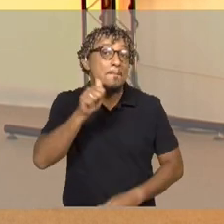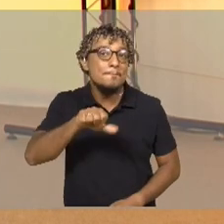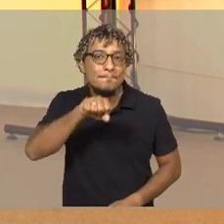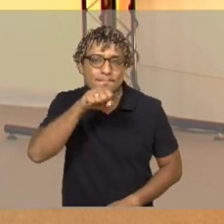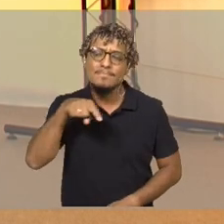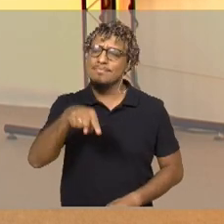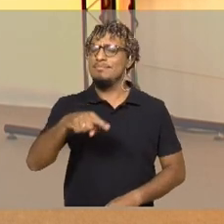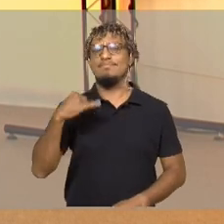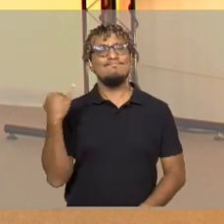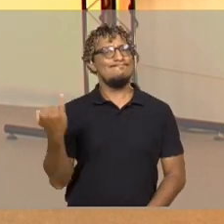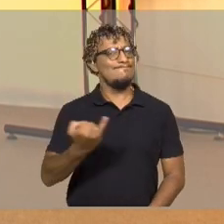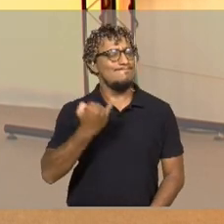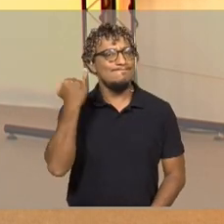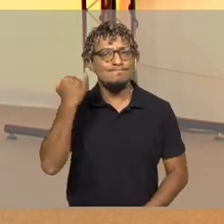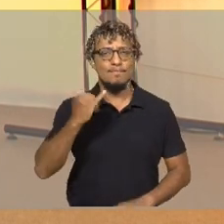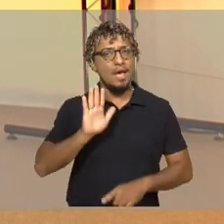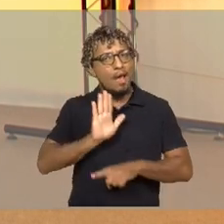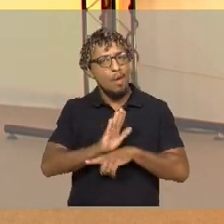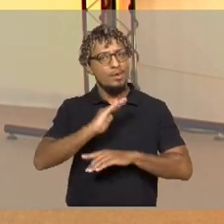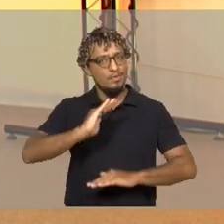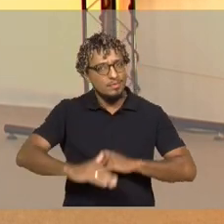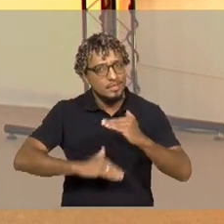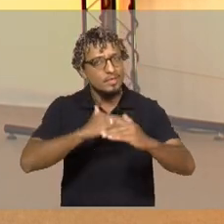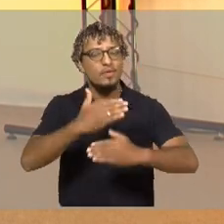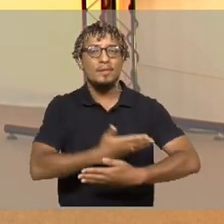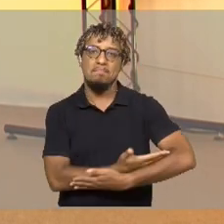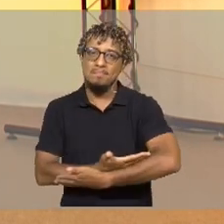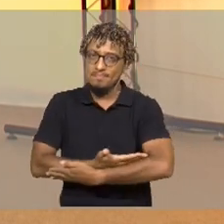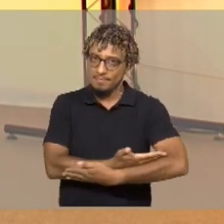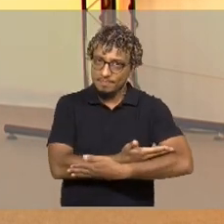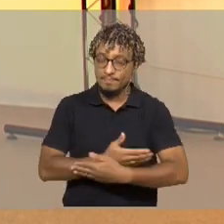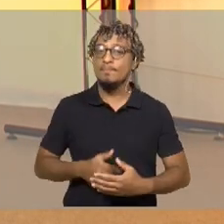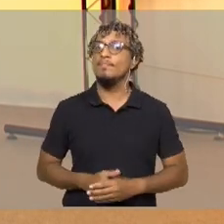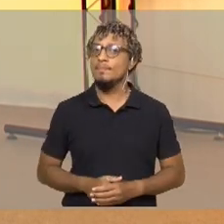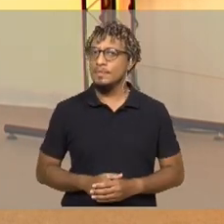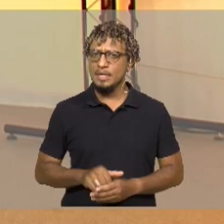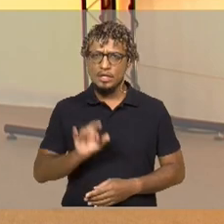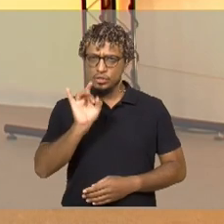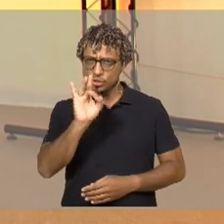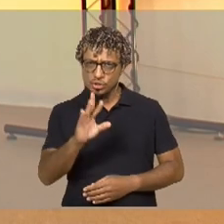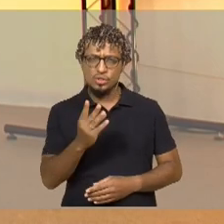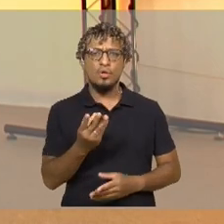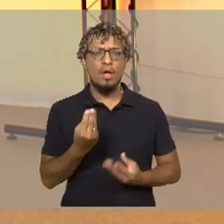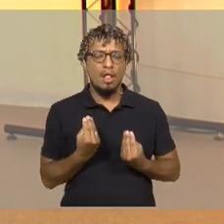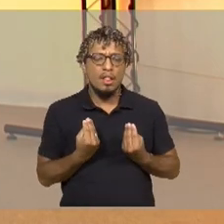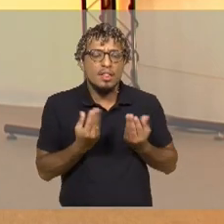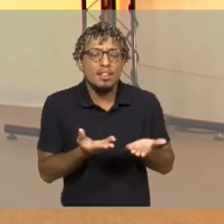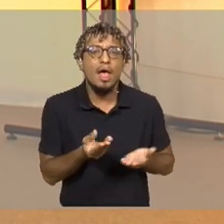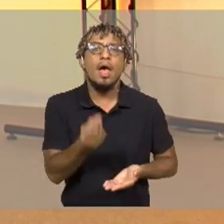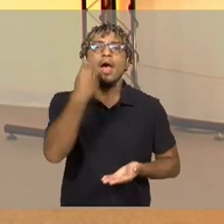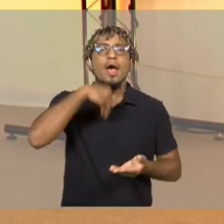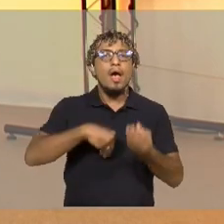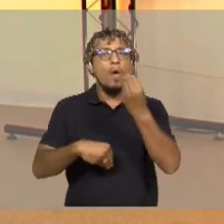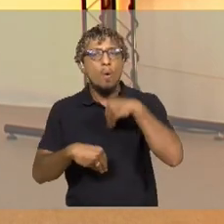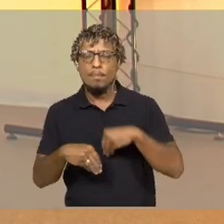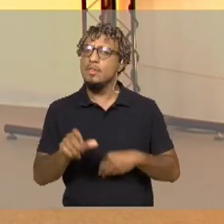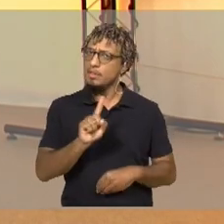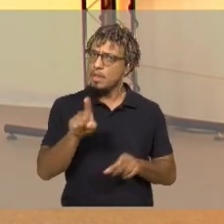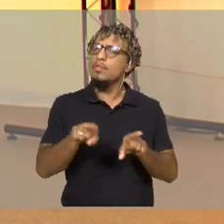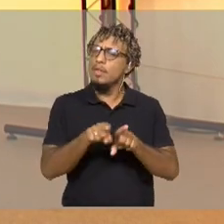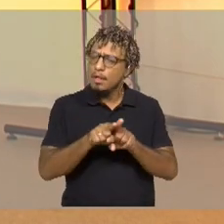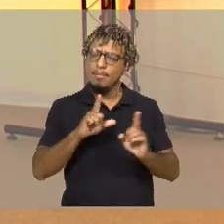prática fundamental para o desenvolvimento da criança. E ele envolve muito mais do que apenas o ato de nutrir.